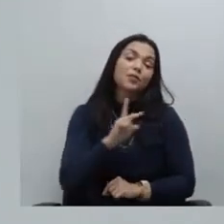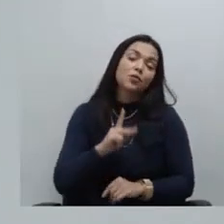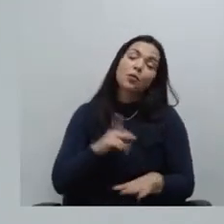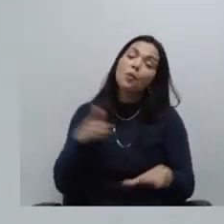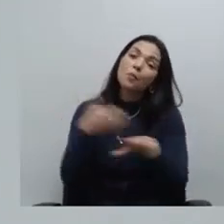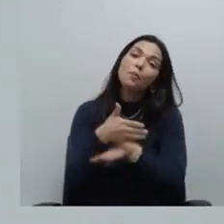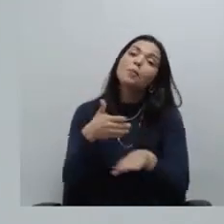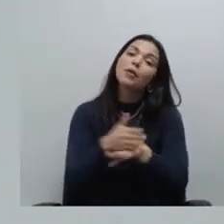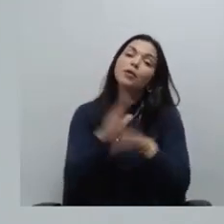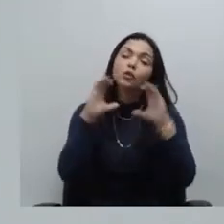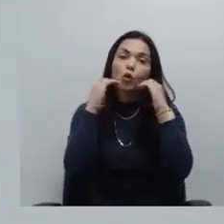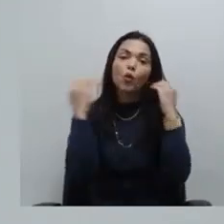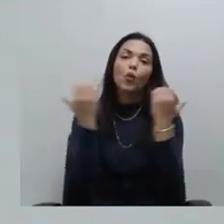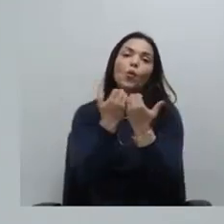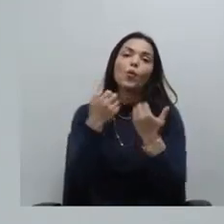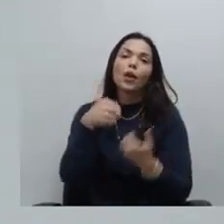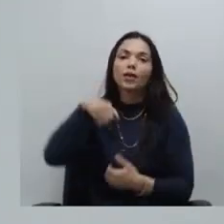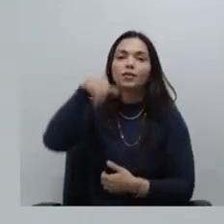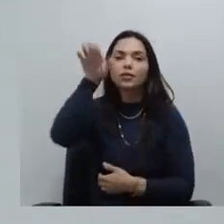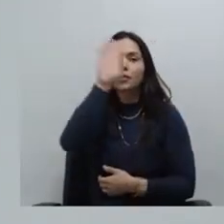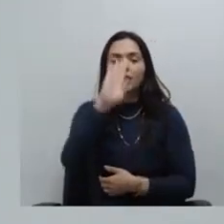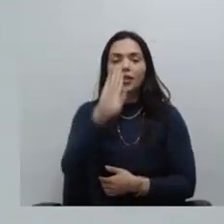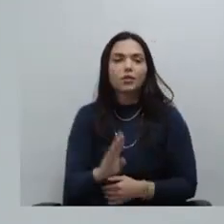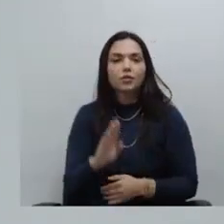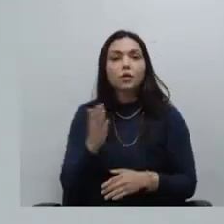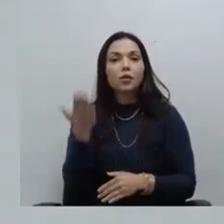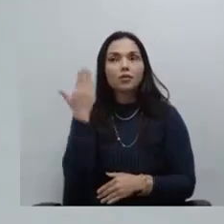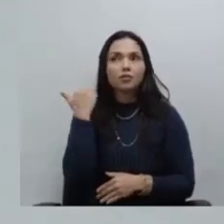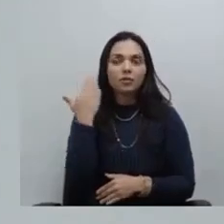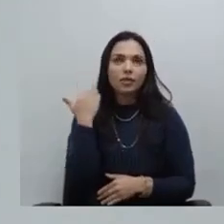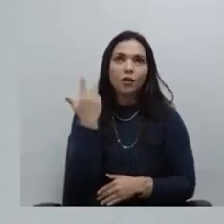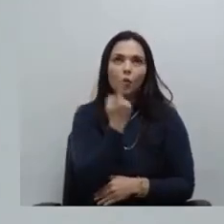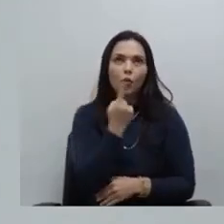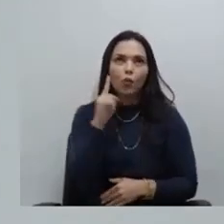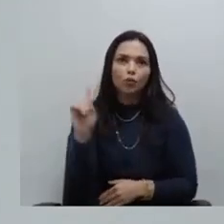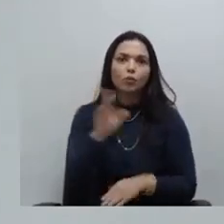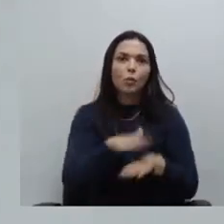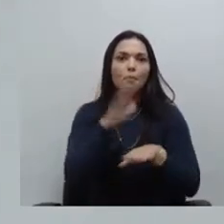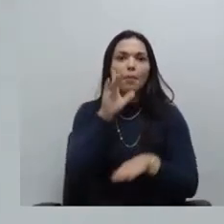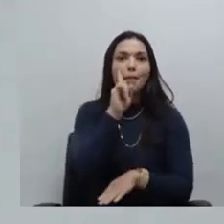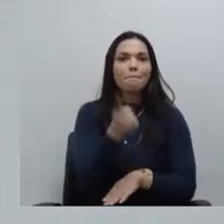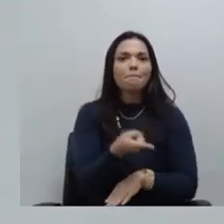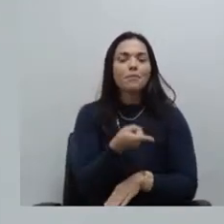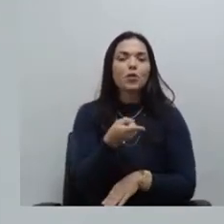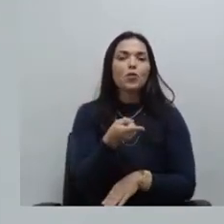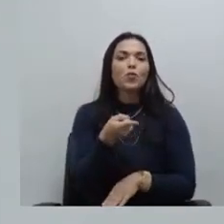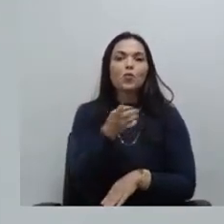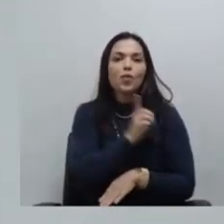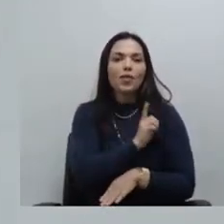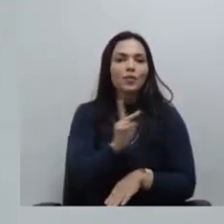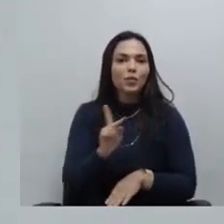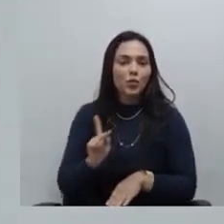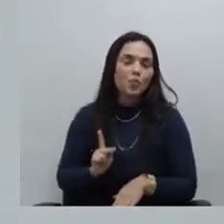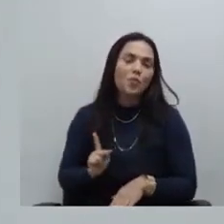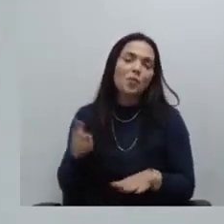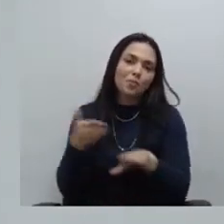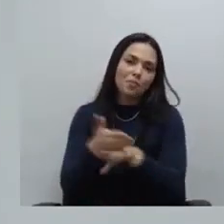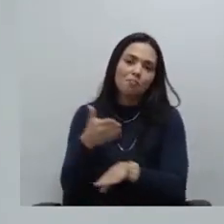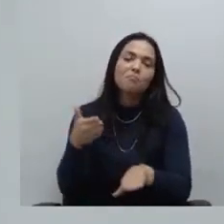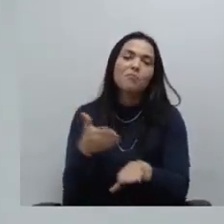no nosso Congresso Nacional no último Congresso tivemos mais de mil defensores e defensoras públicas participando o Congresso